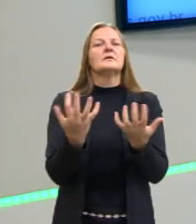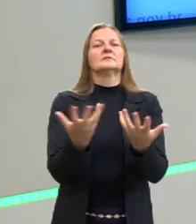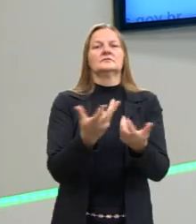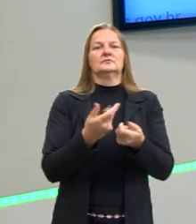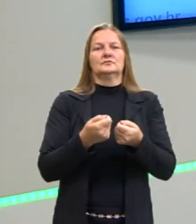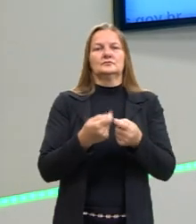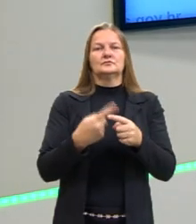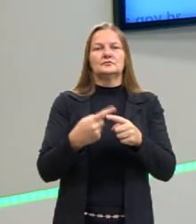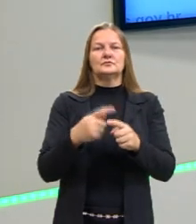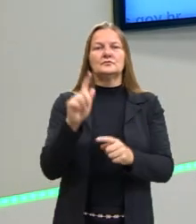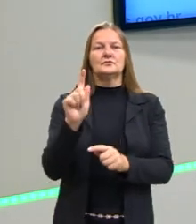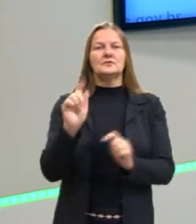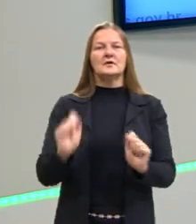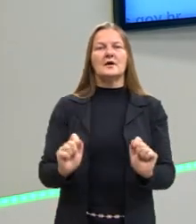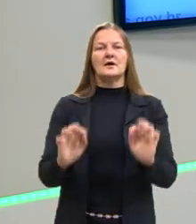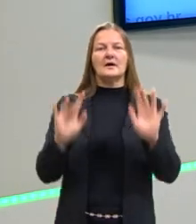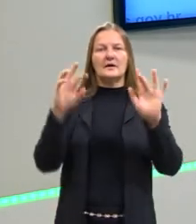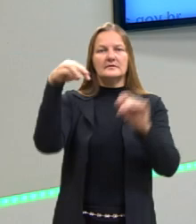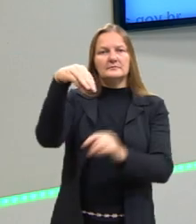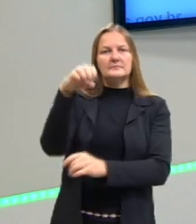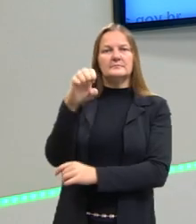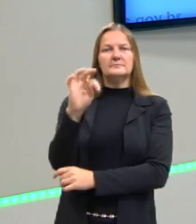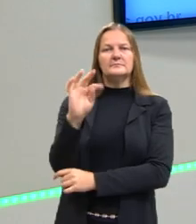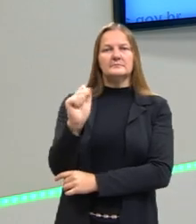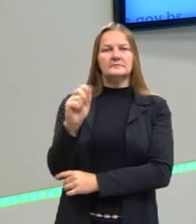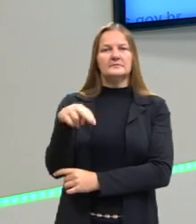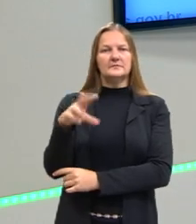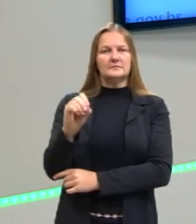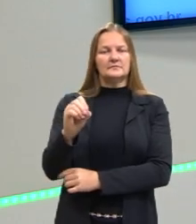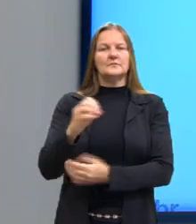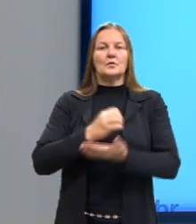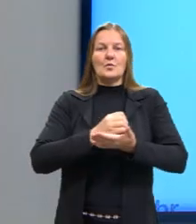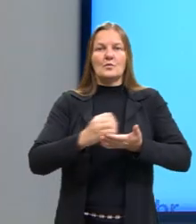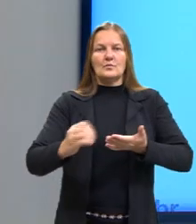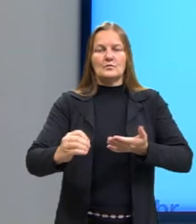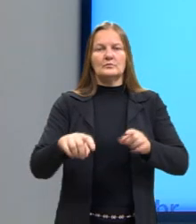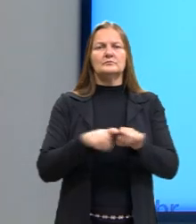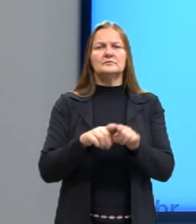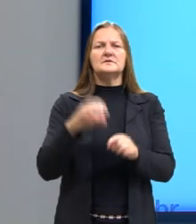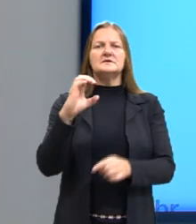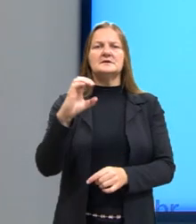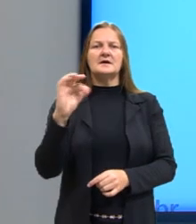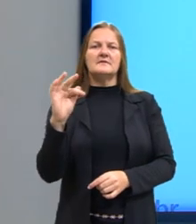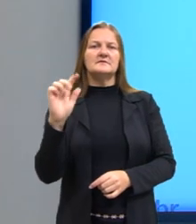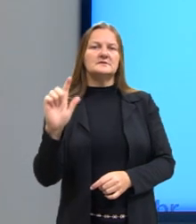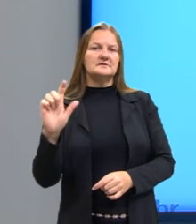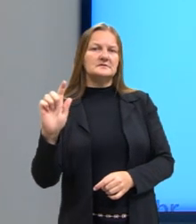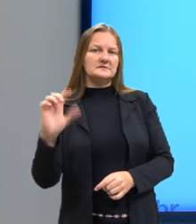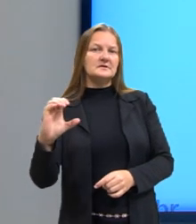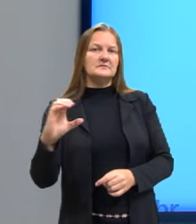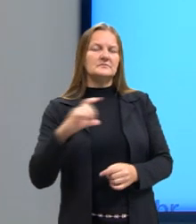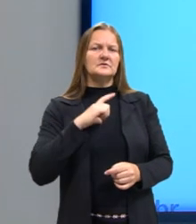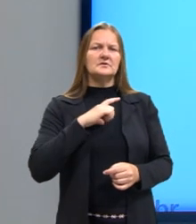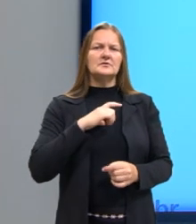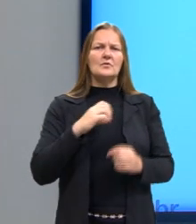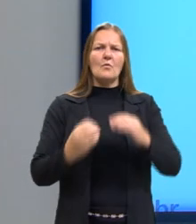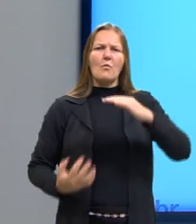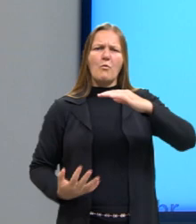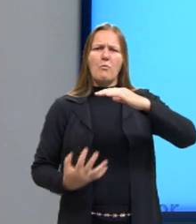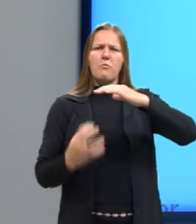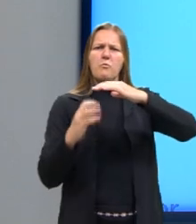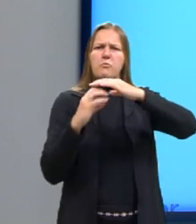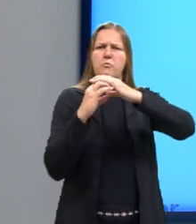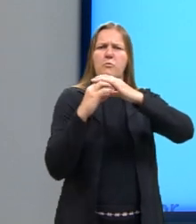o gás metano, que é um composto orgânico, como os CFCs, que é aqueles gases do efeito estufa, que eu vou ter